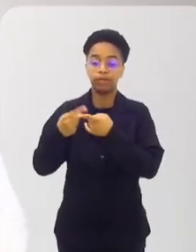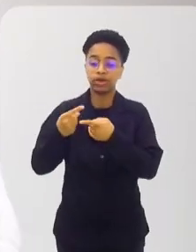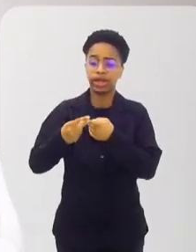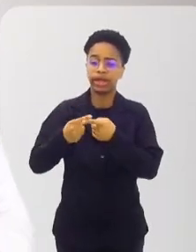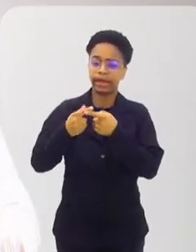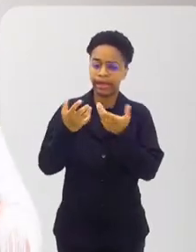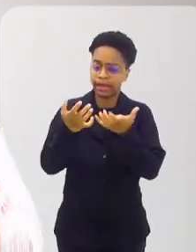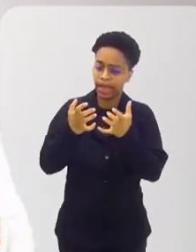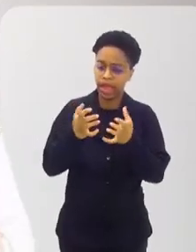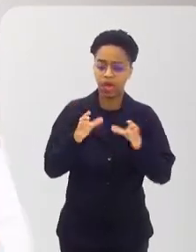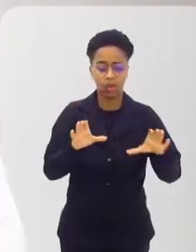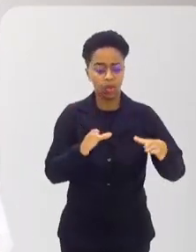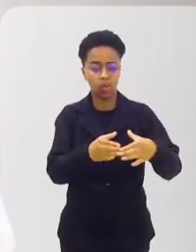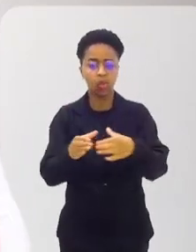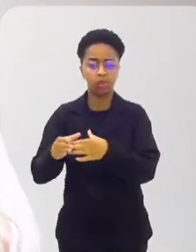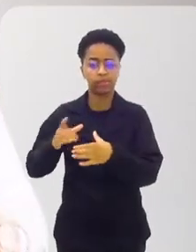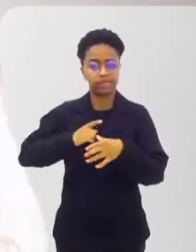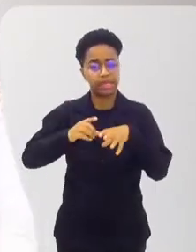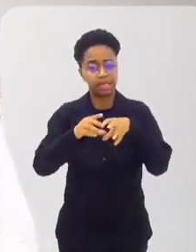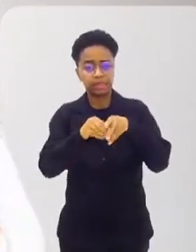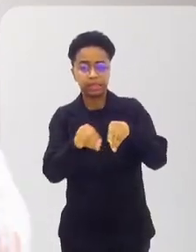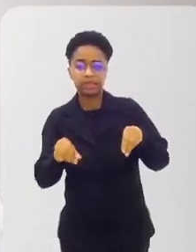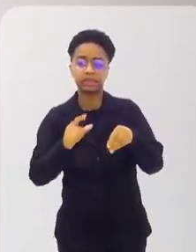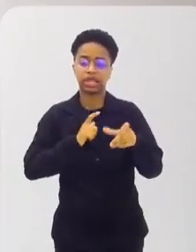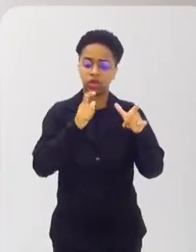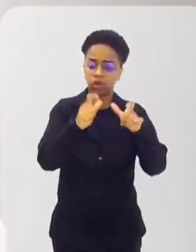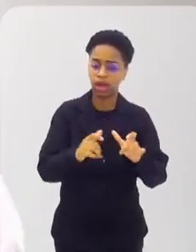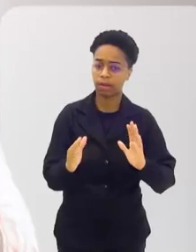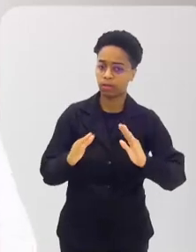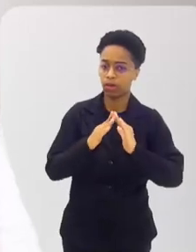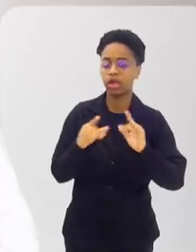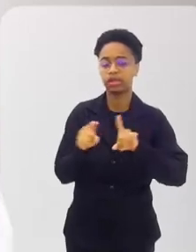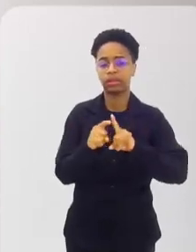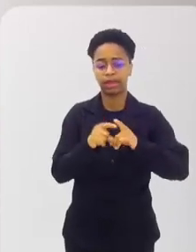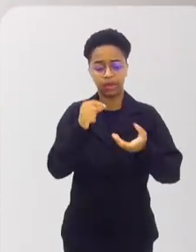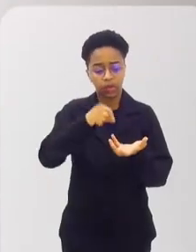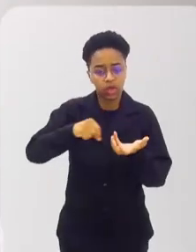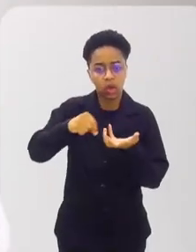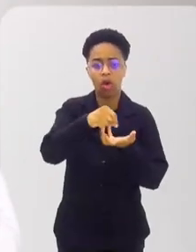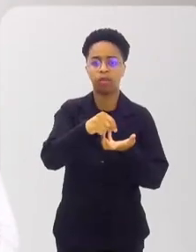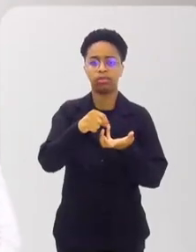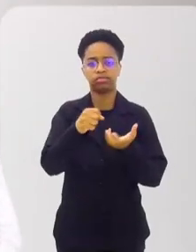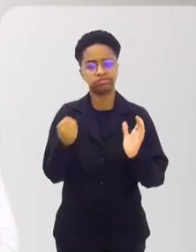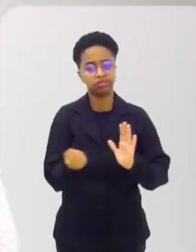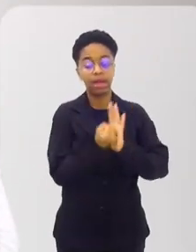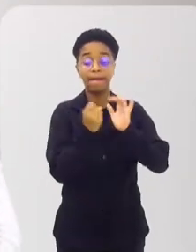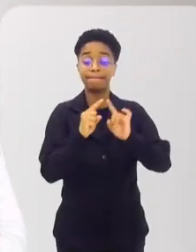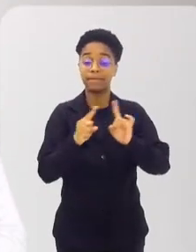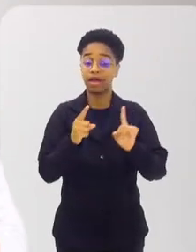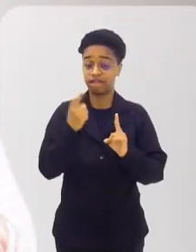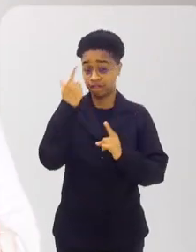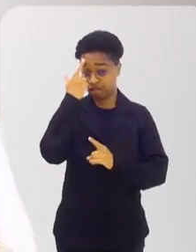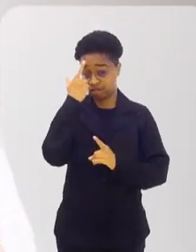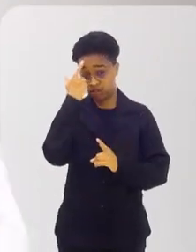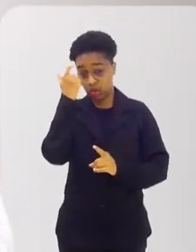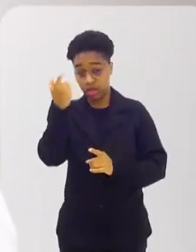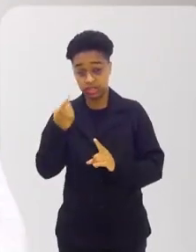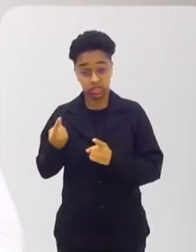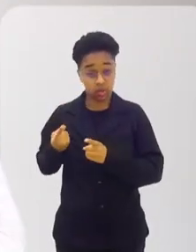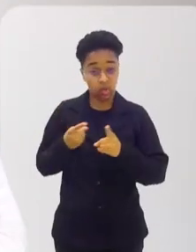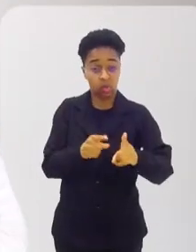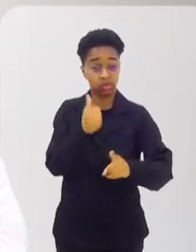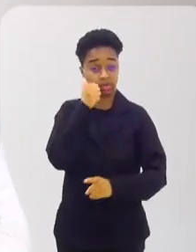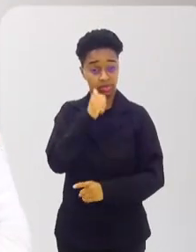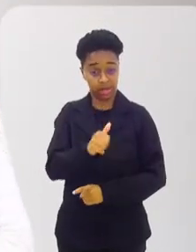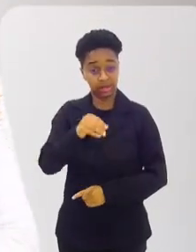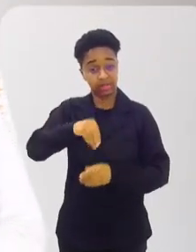de ter terra, de ter o quilombo reconhecido e a terra quilombola titulada, mas também a violência contra as